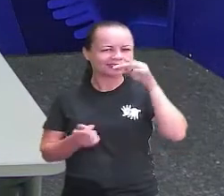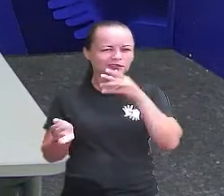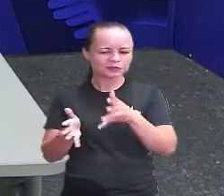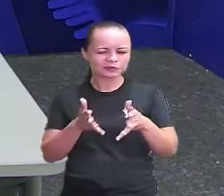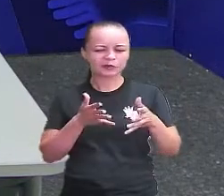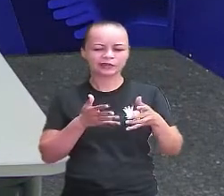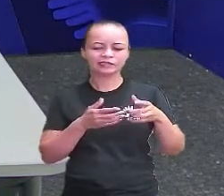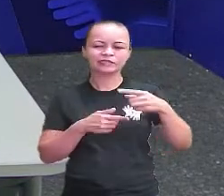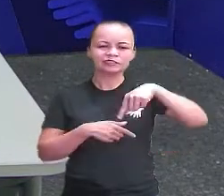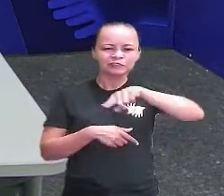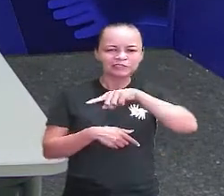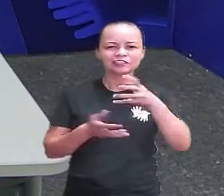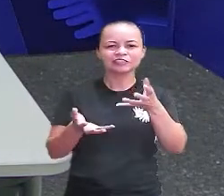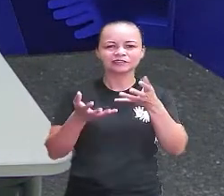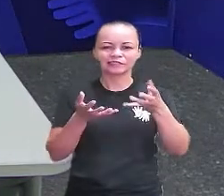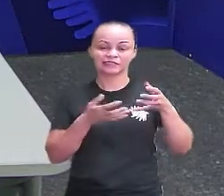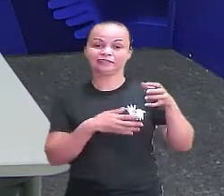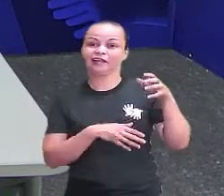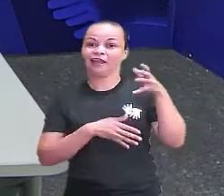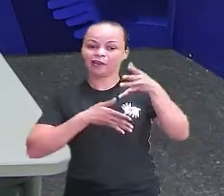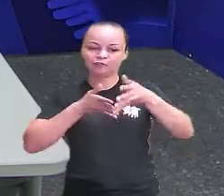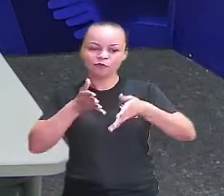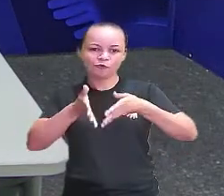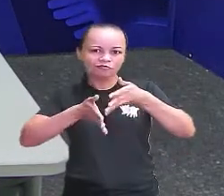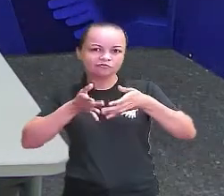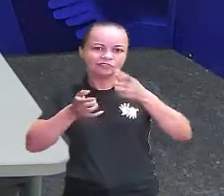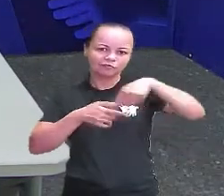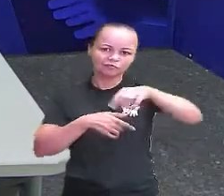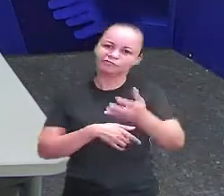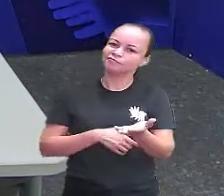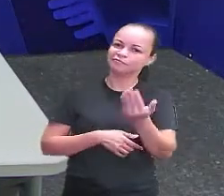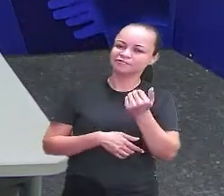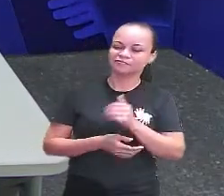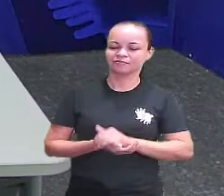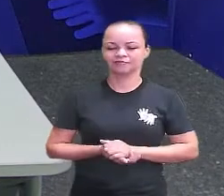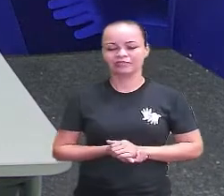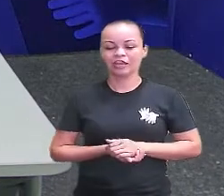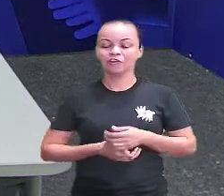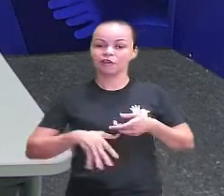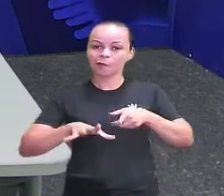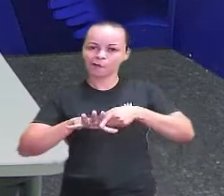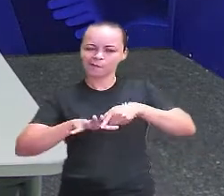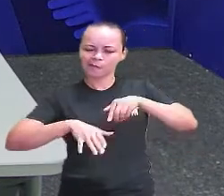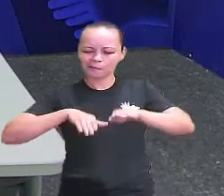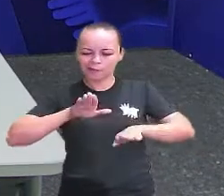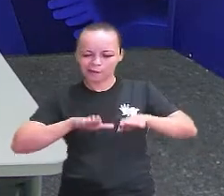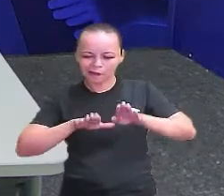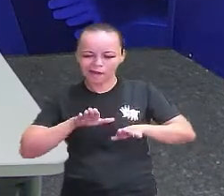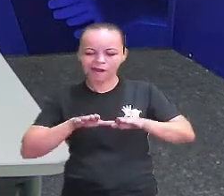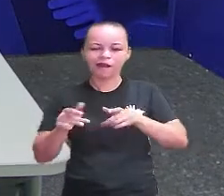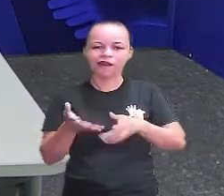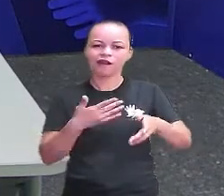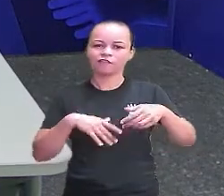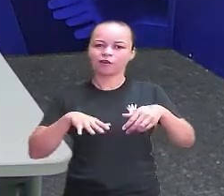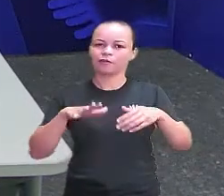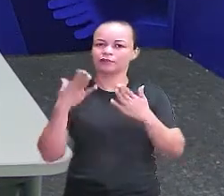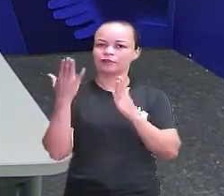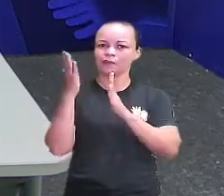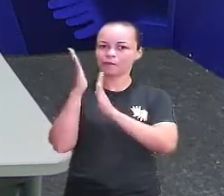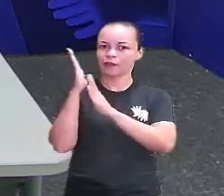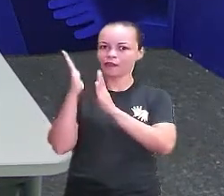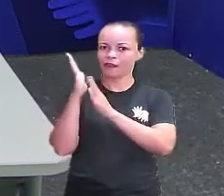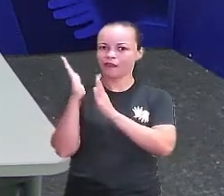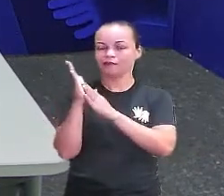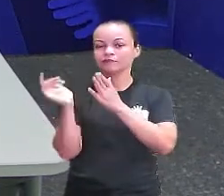Quem quiser ouvir, agora vem aqui. Vamos bater pé, vamos bater mão.